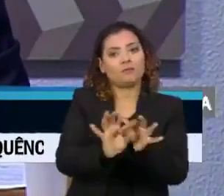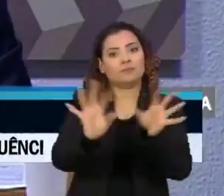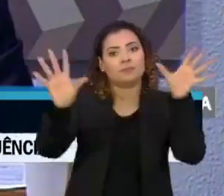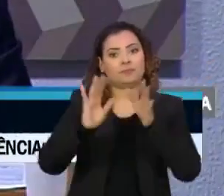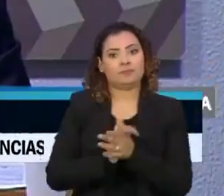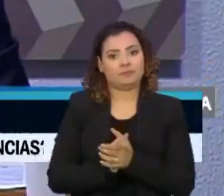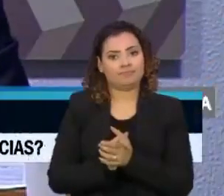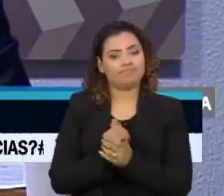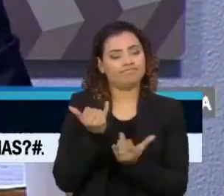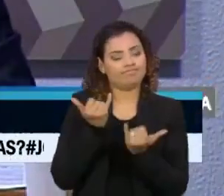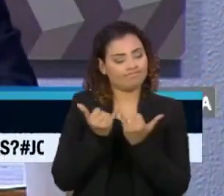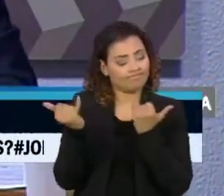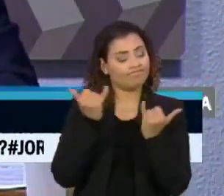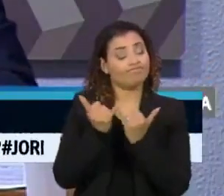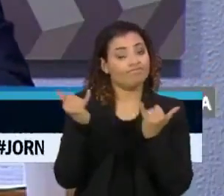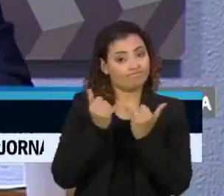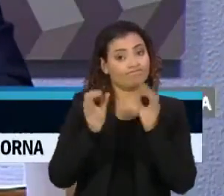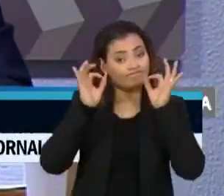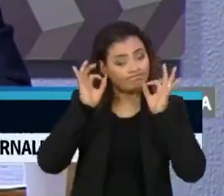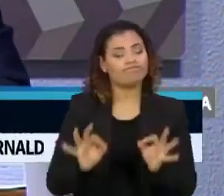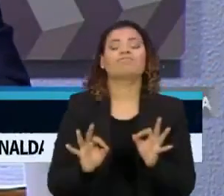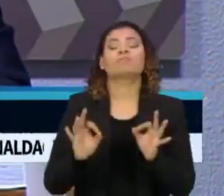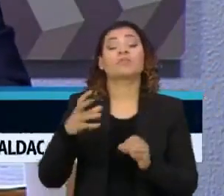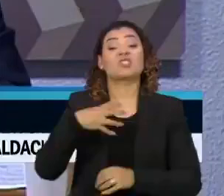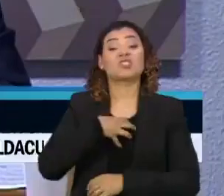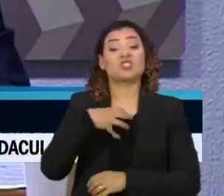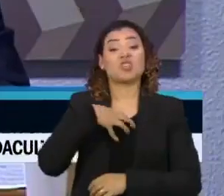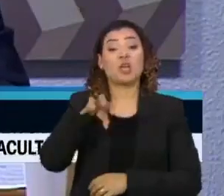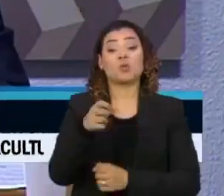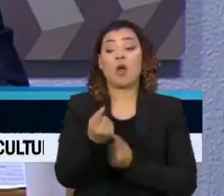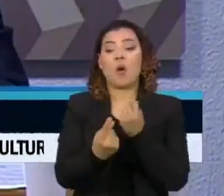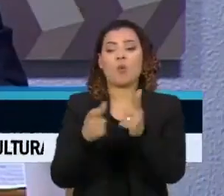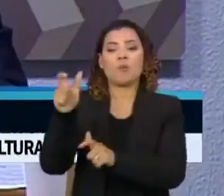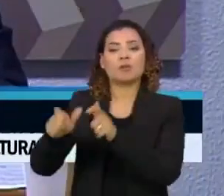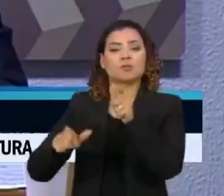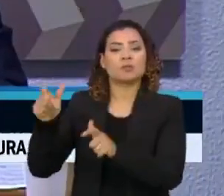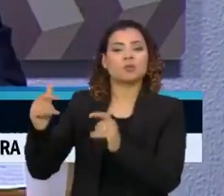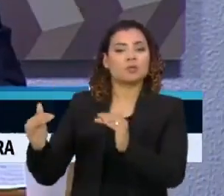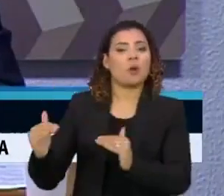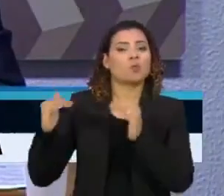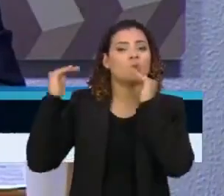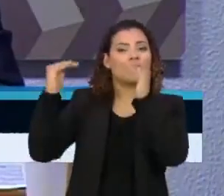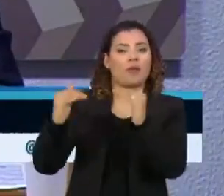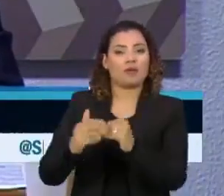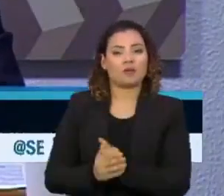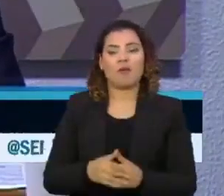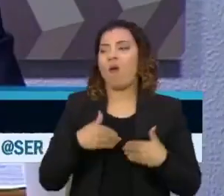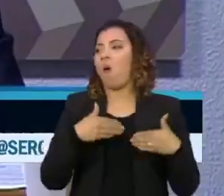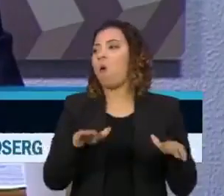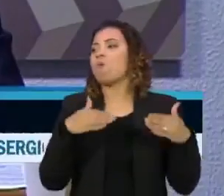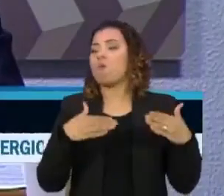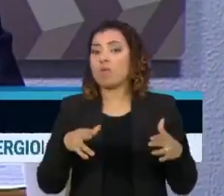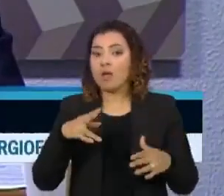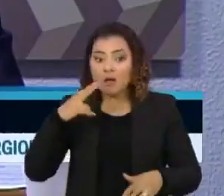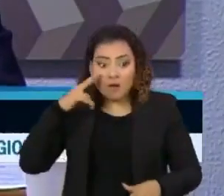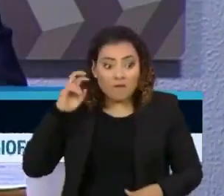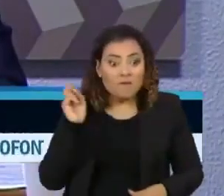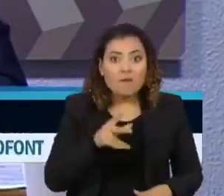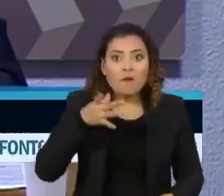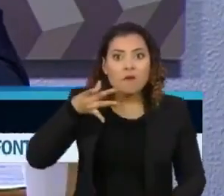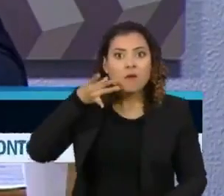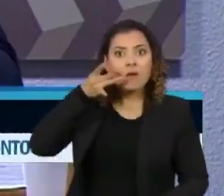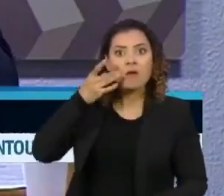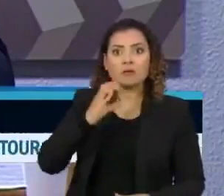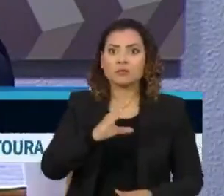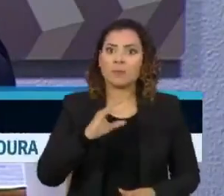semelhança perturbadora no comportamento de algumas altas autoridades que testemunharam aqui na